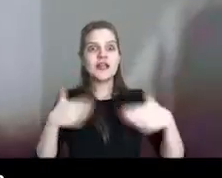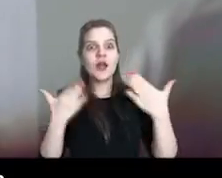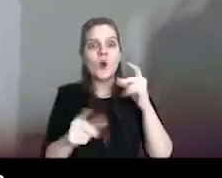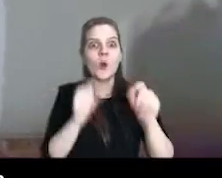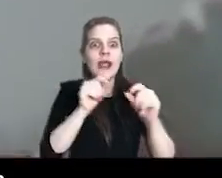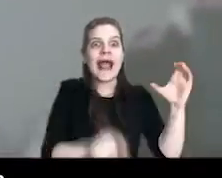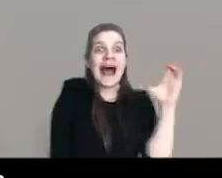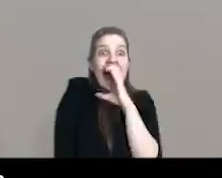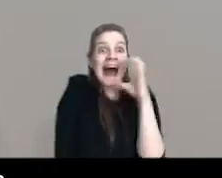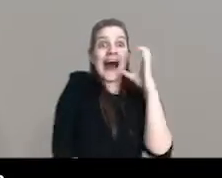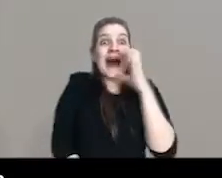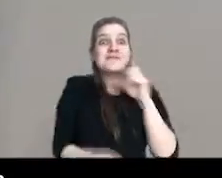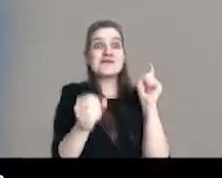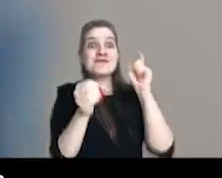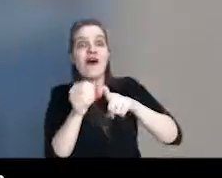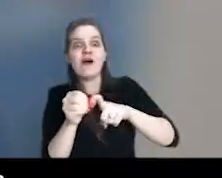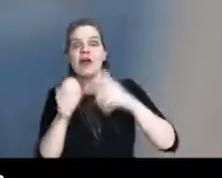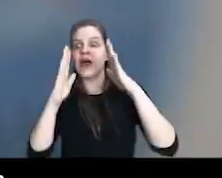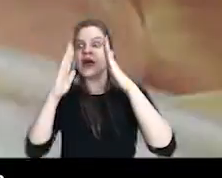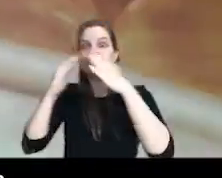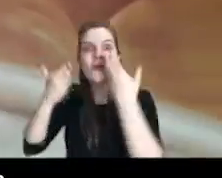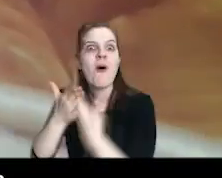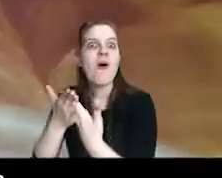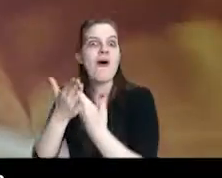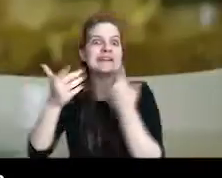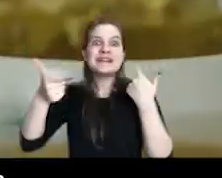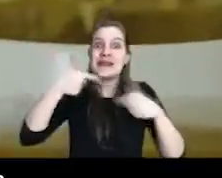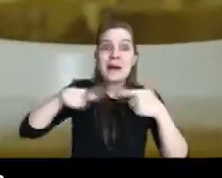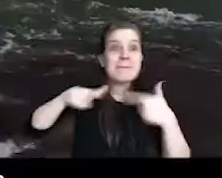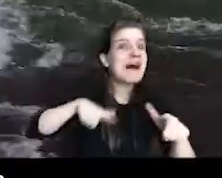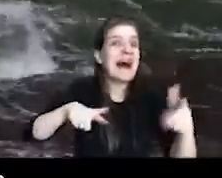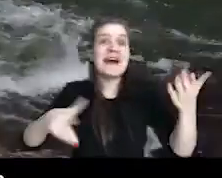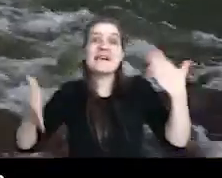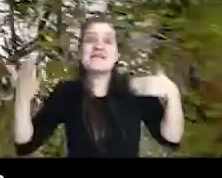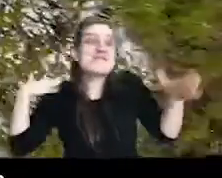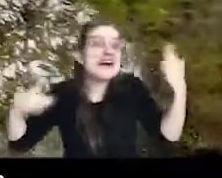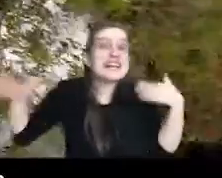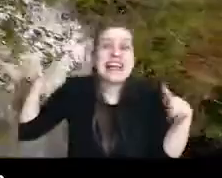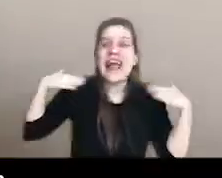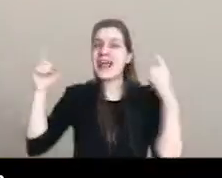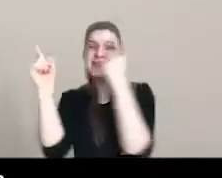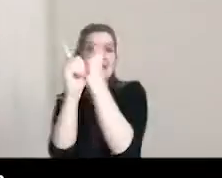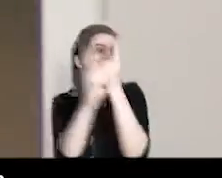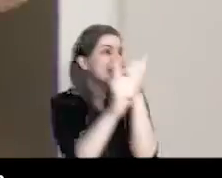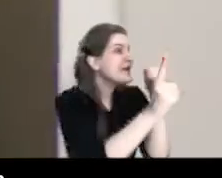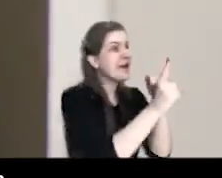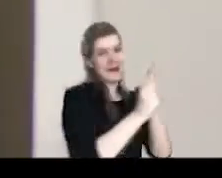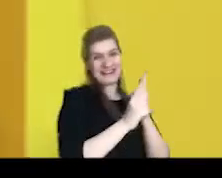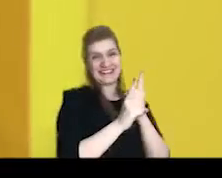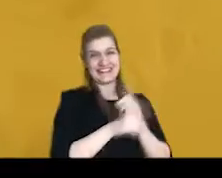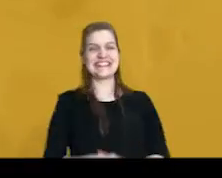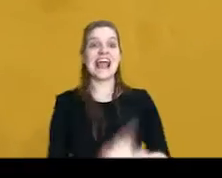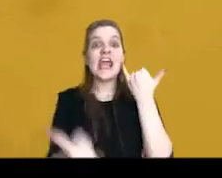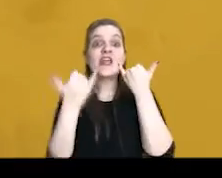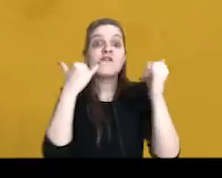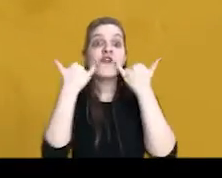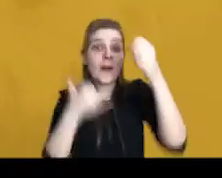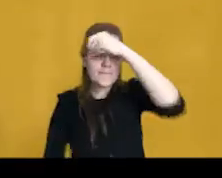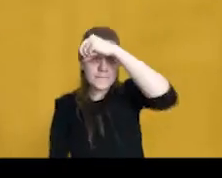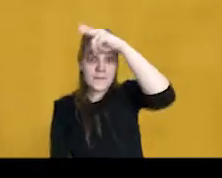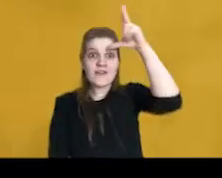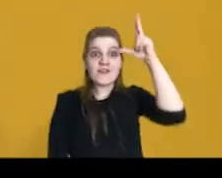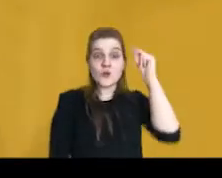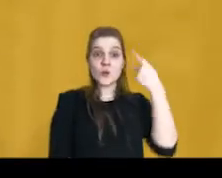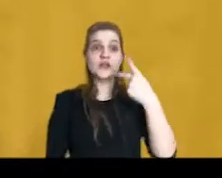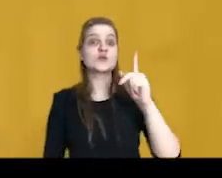mais rápido vão voltar as escolas os empregos os passeios os encontros informe-se